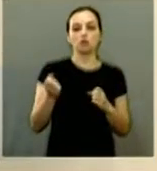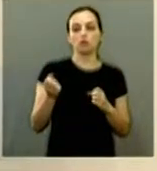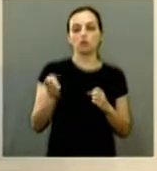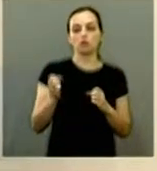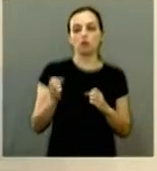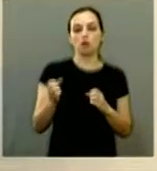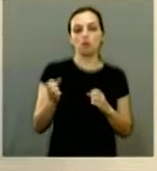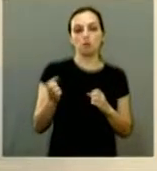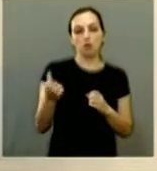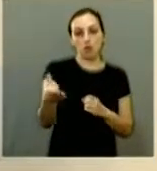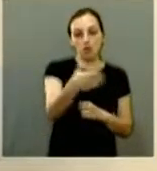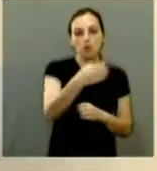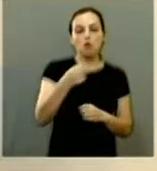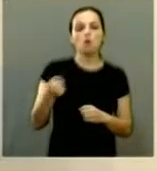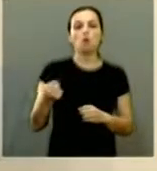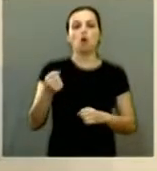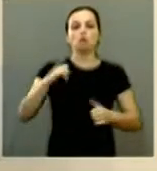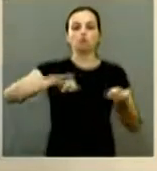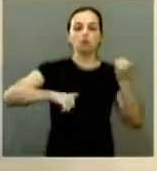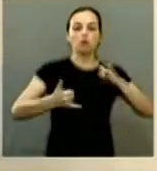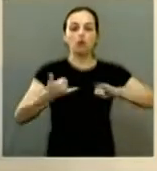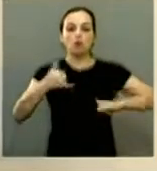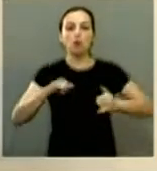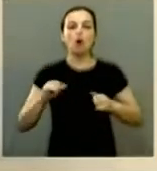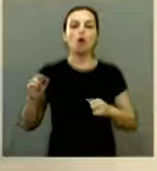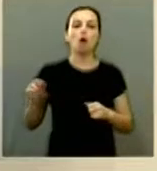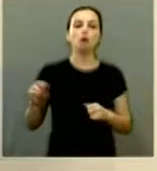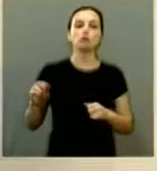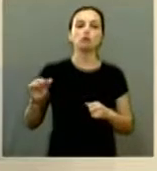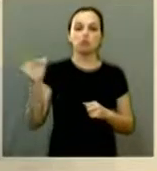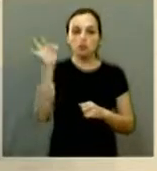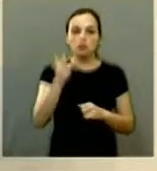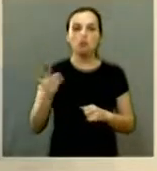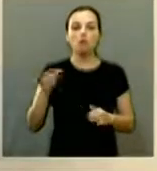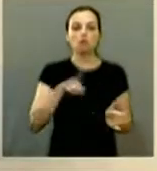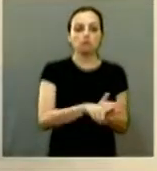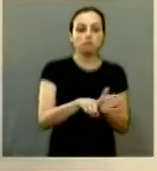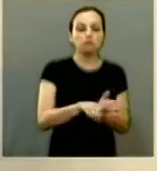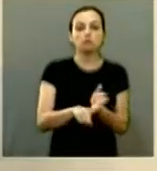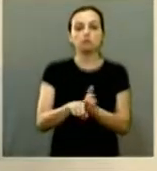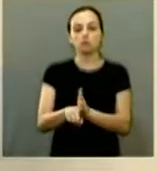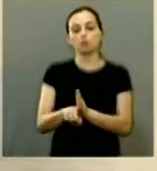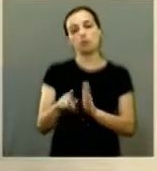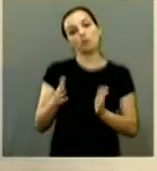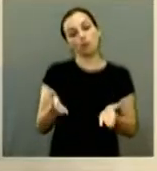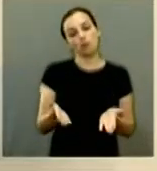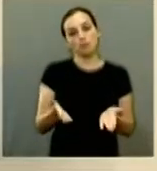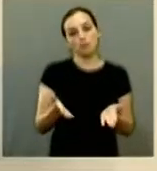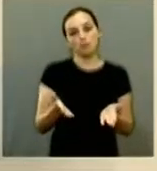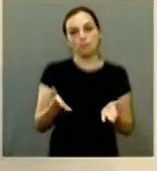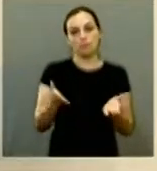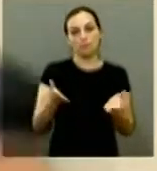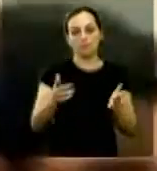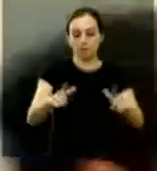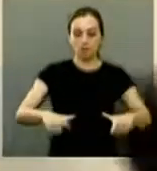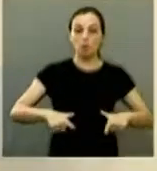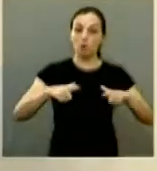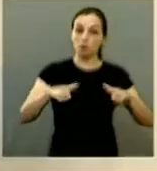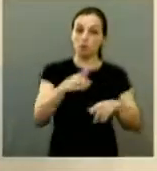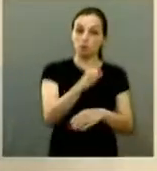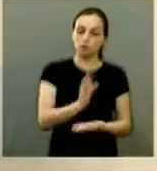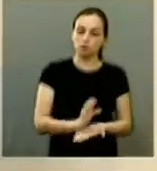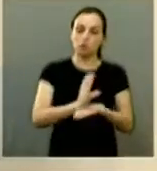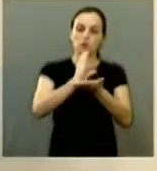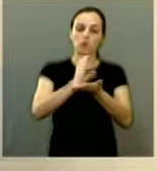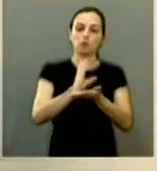nos laboratórios de análises clínicas na universidade nas pesquisas então é mais uma honraria do Conselho